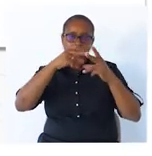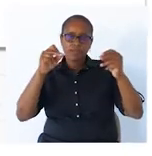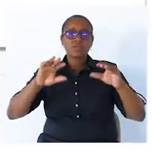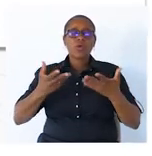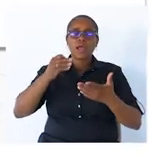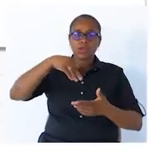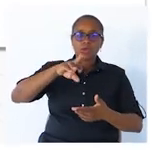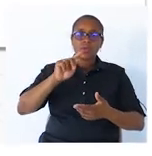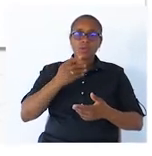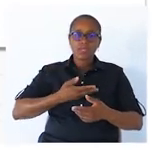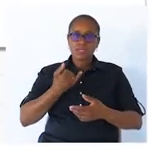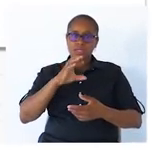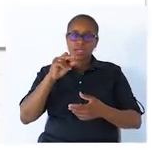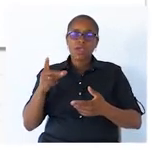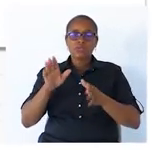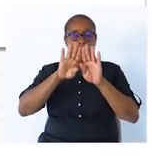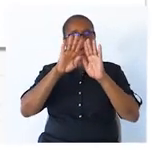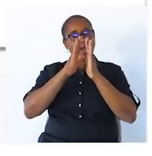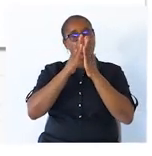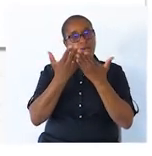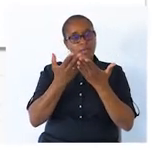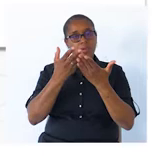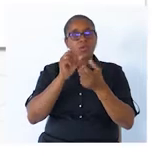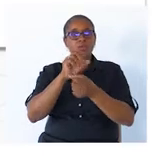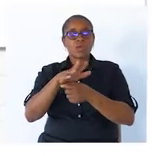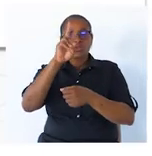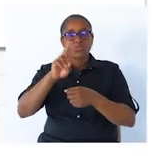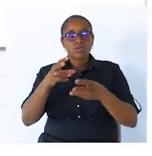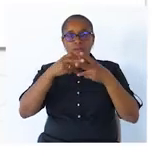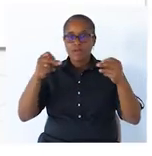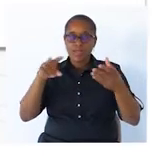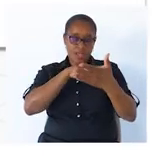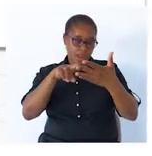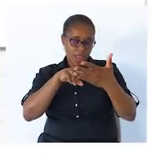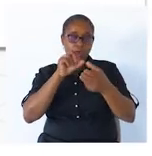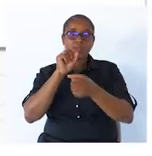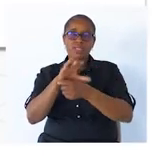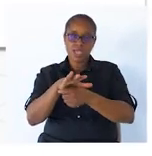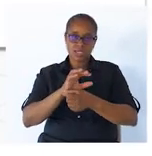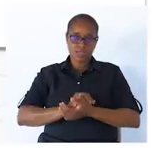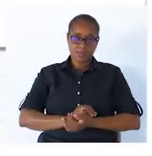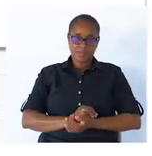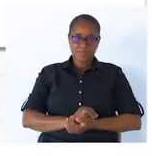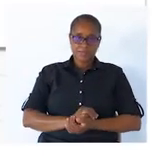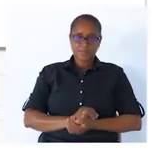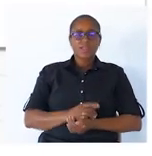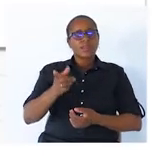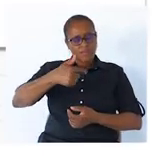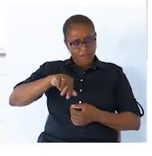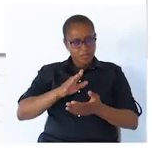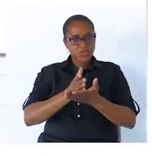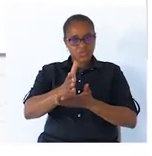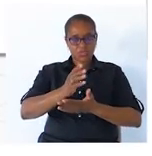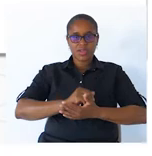predicado? Abriu o e-mail. Segunda frase. Leu a mensagem. E vamos